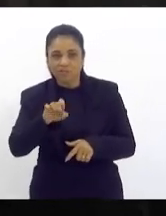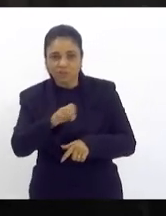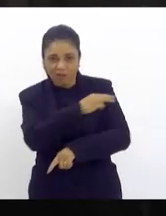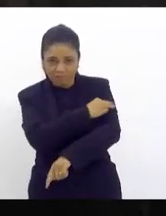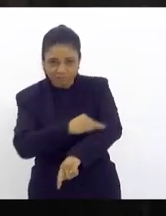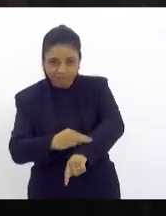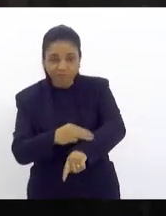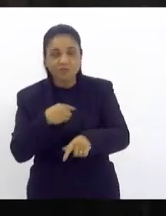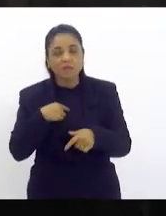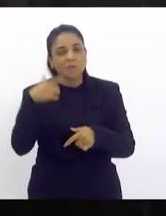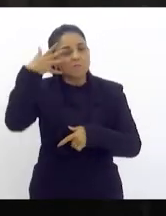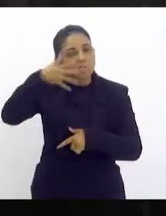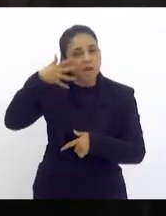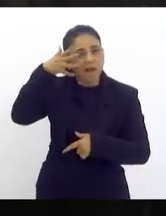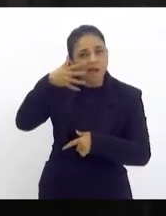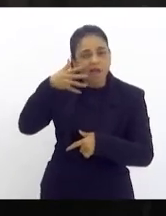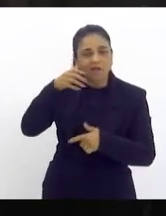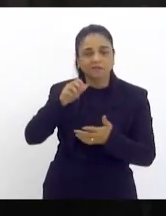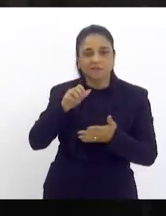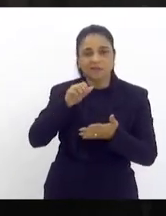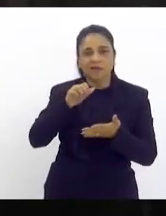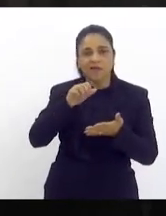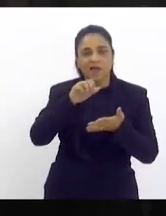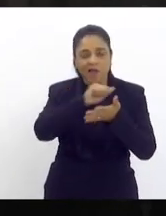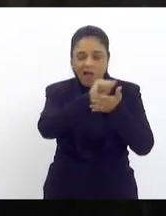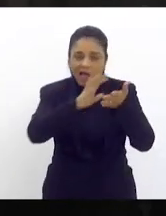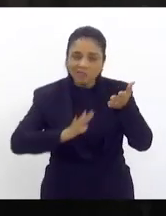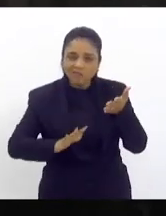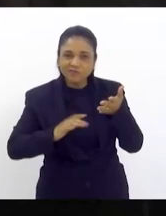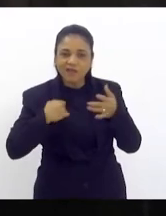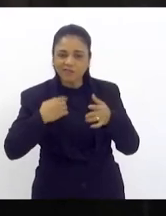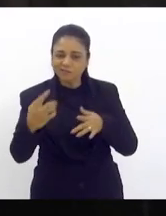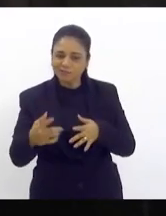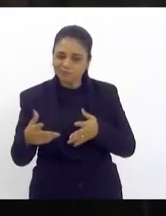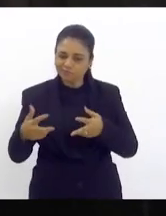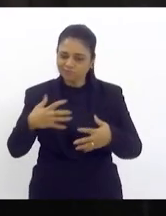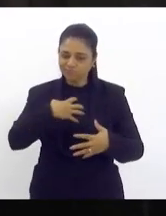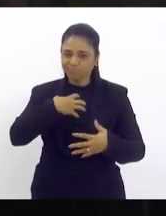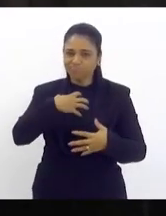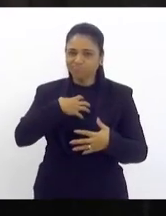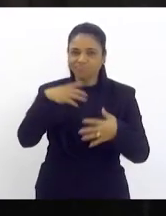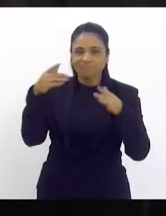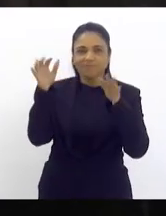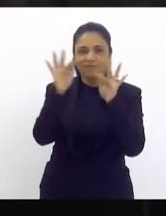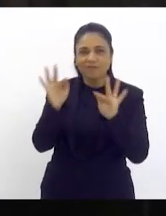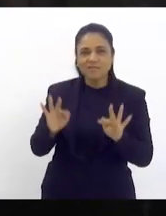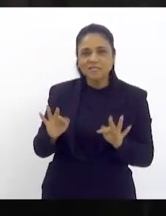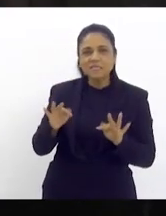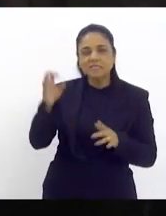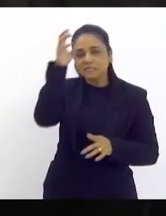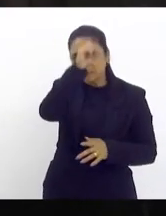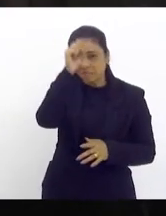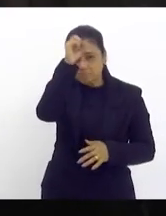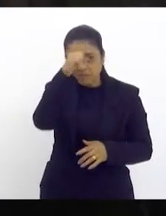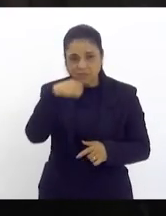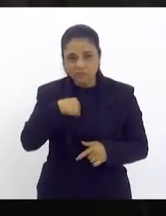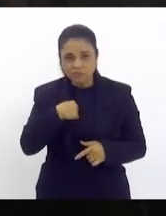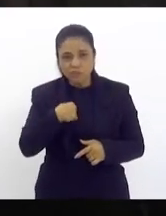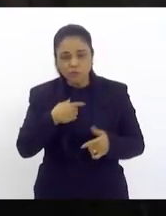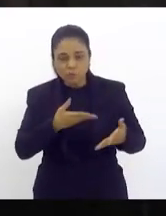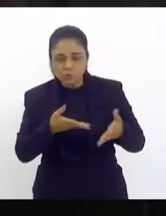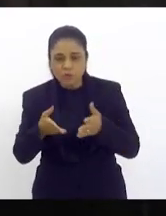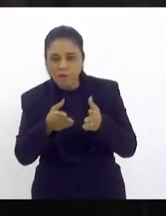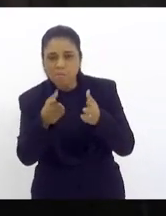também palestras e atividades que muito me enriqueceram muito me enriqueceram saber das trilhas e dos